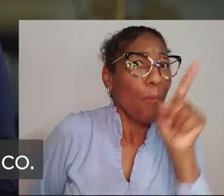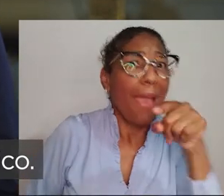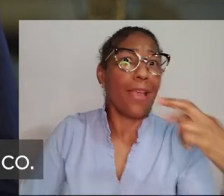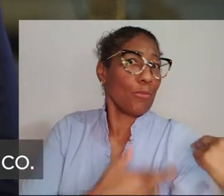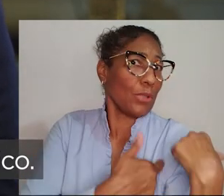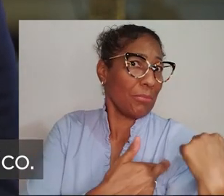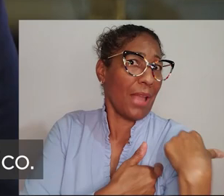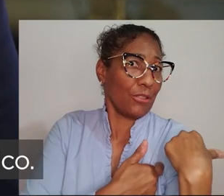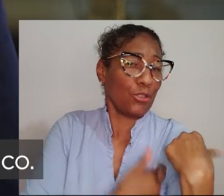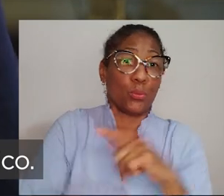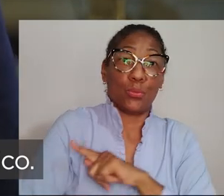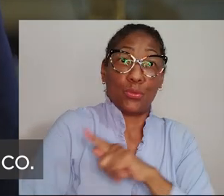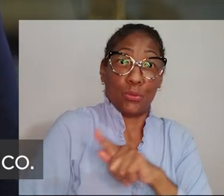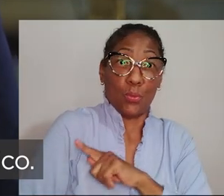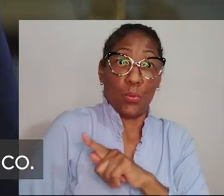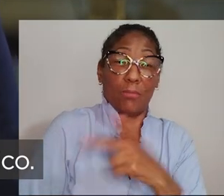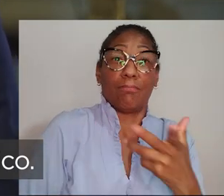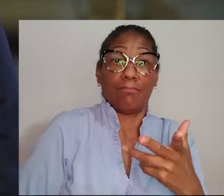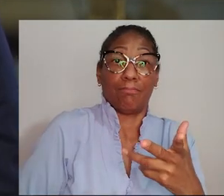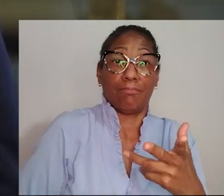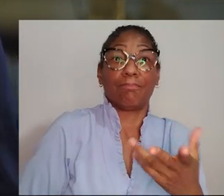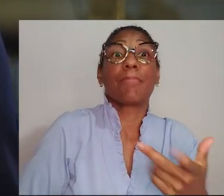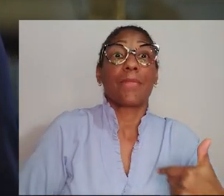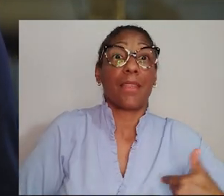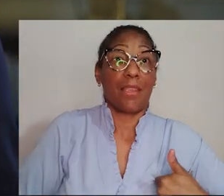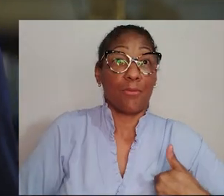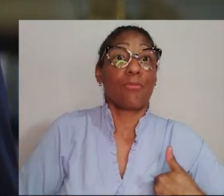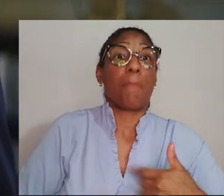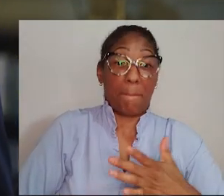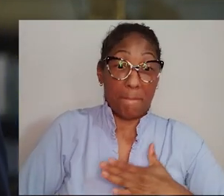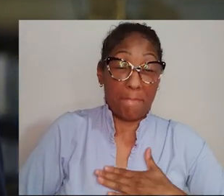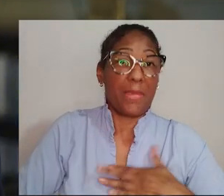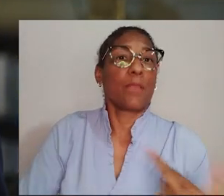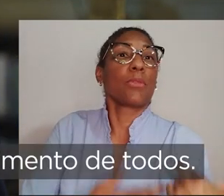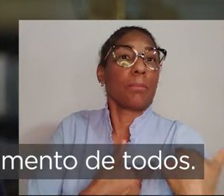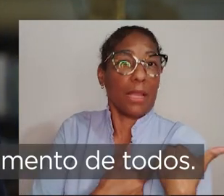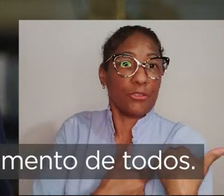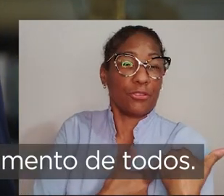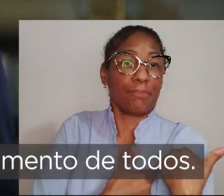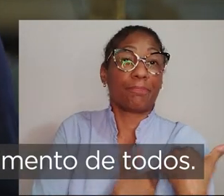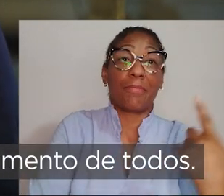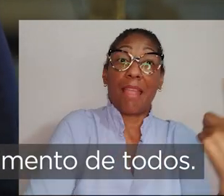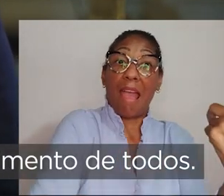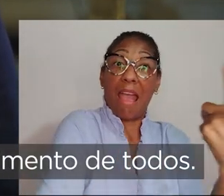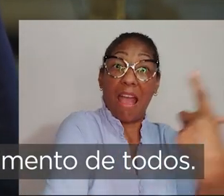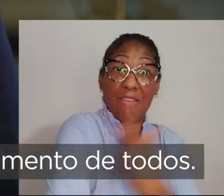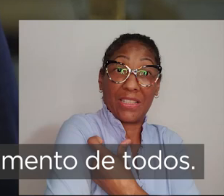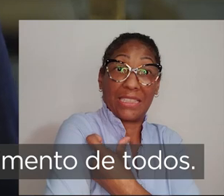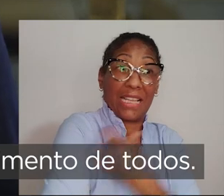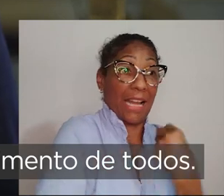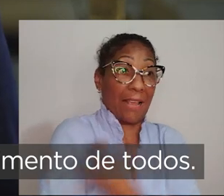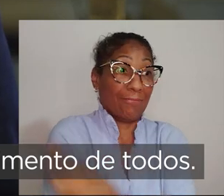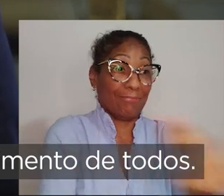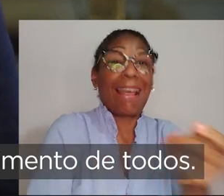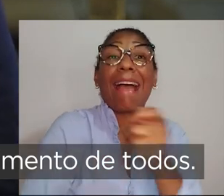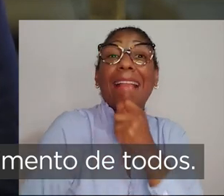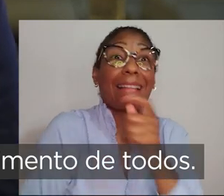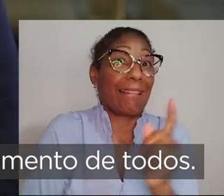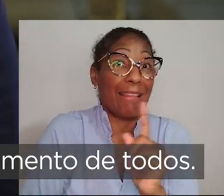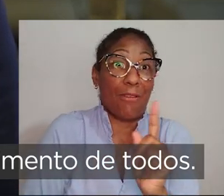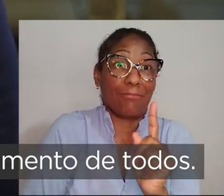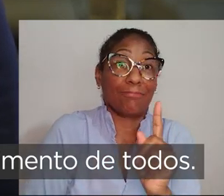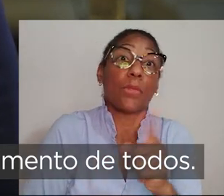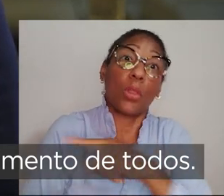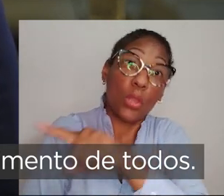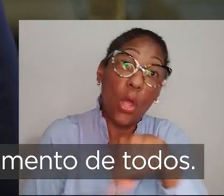a responsabilidade básica do gestor público, é a minha responsabilidade. E, enquanto a vacina não chega, nós precisamos do envolvimento de